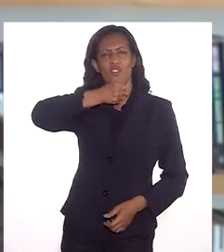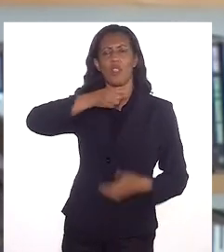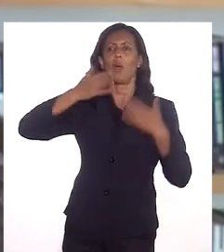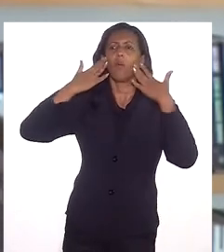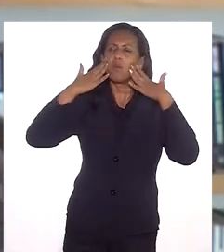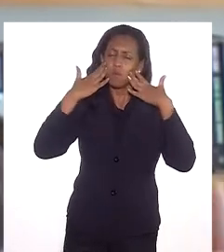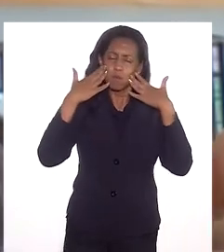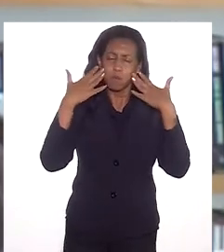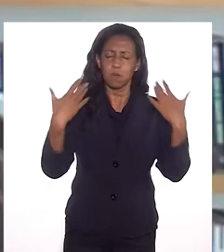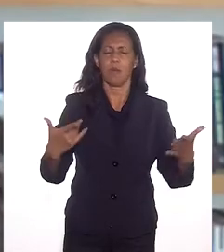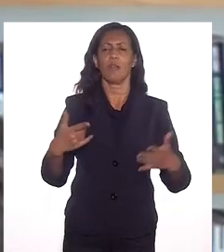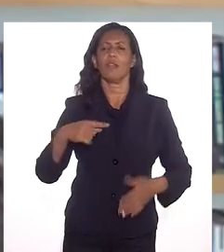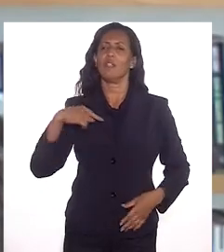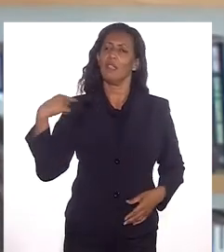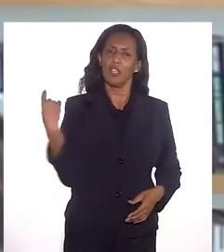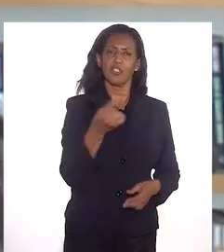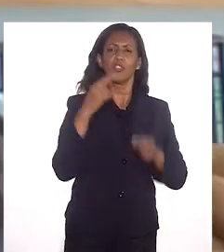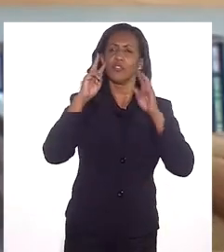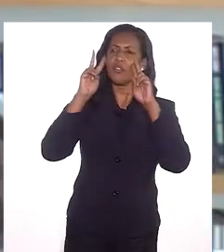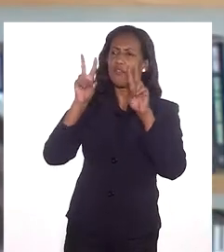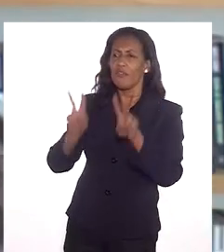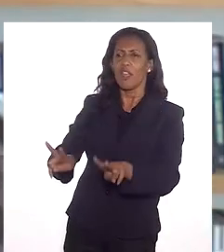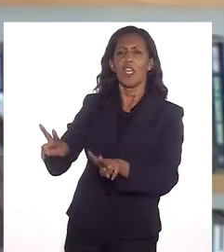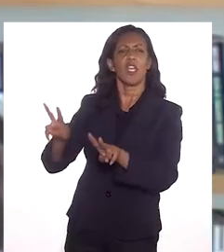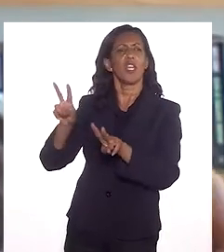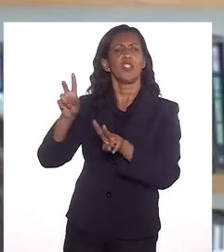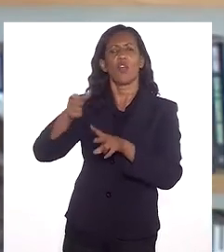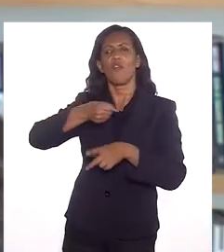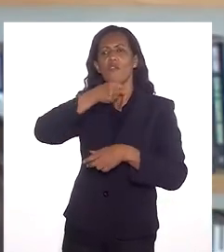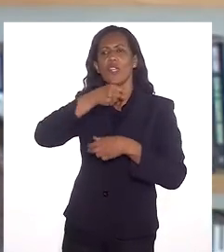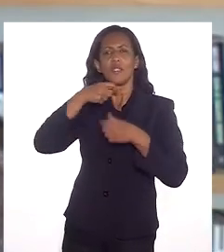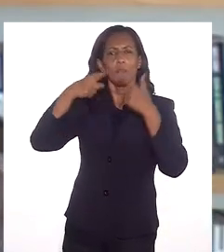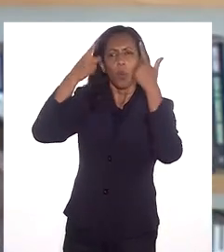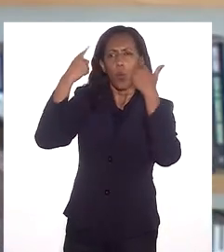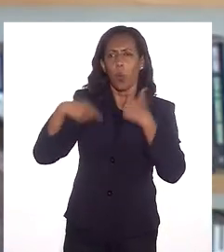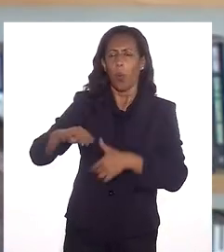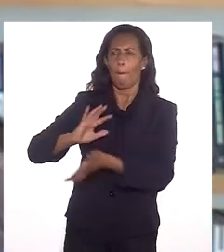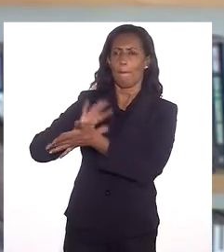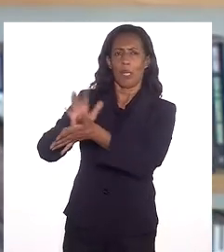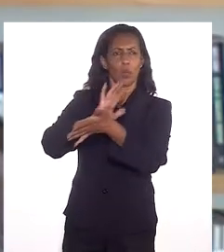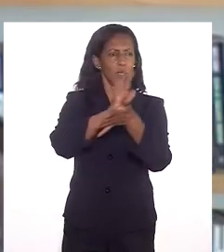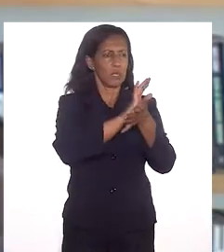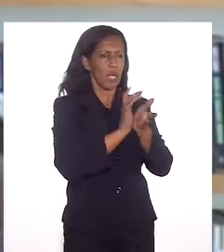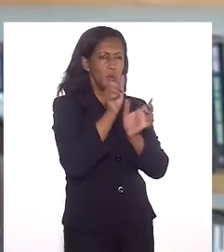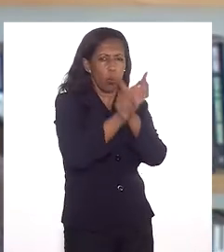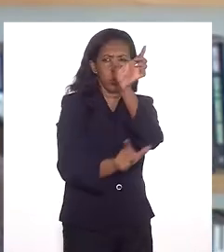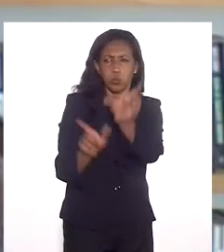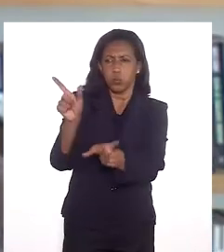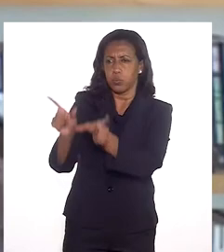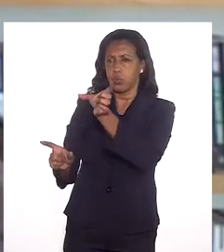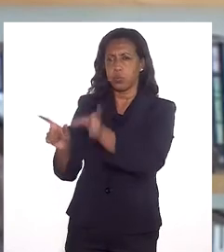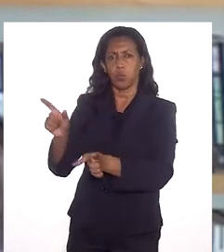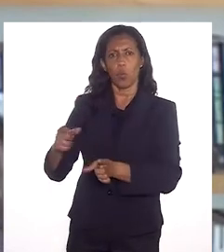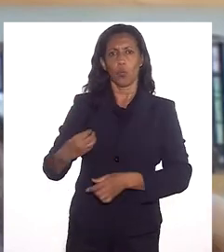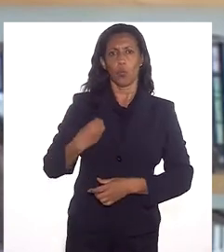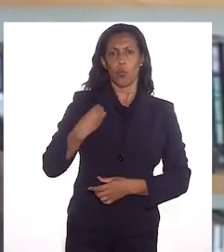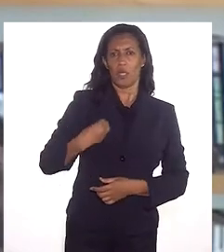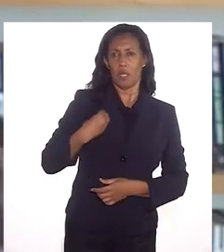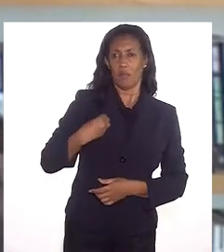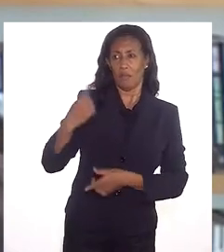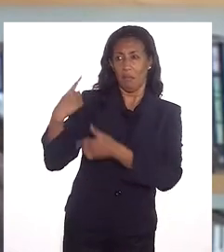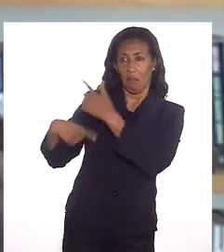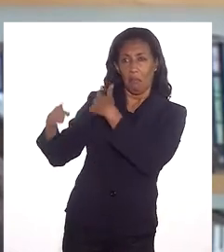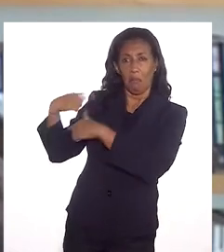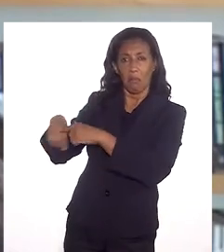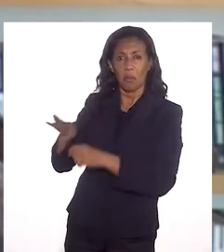exibida, seja exposta, que a gente enxergue as mazelas do envelhecimento, o preconceito do envelhecimento, do que